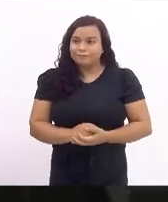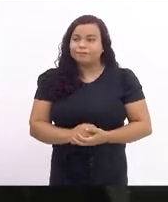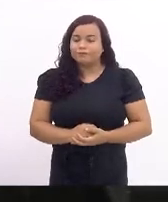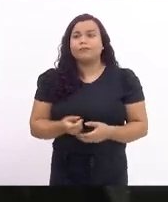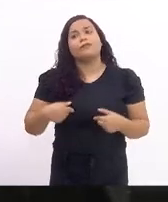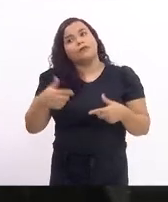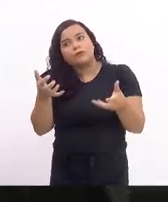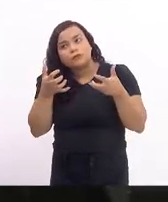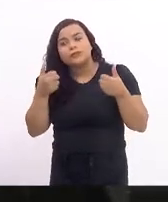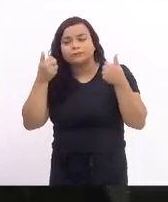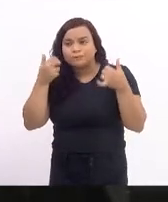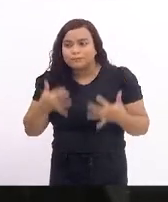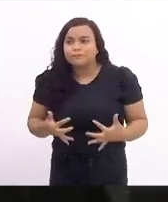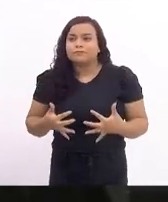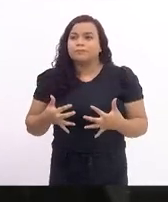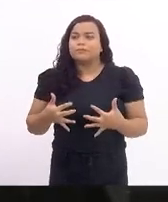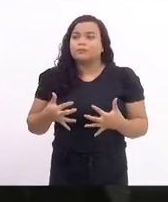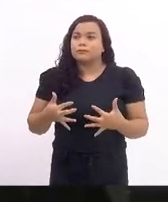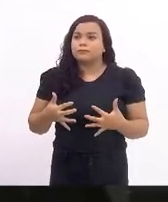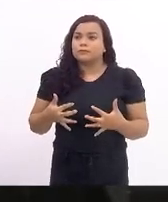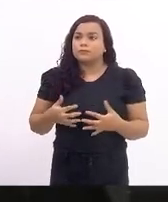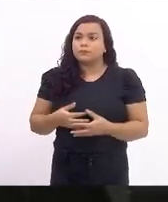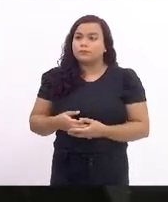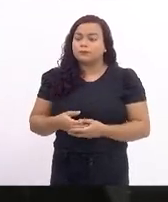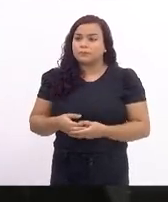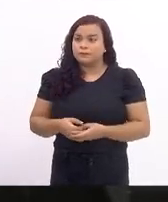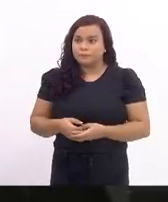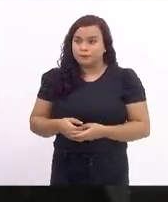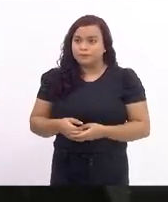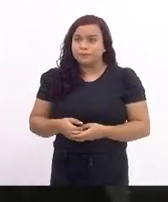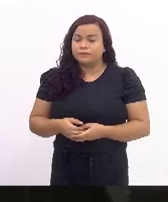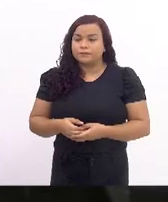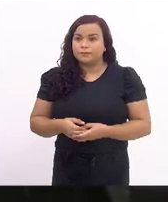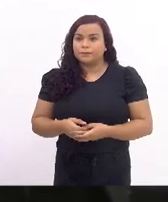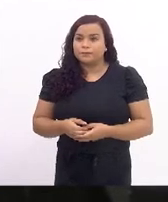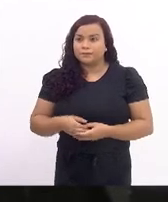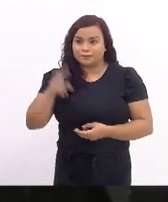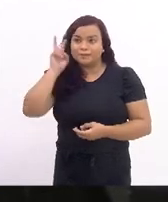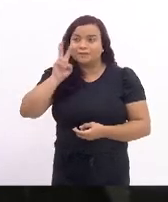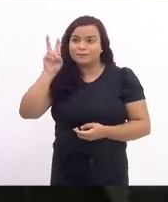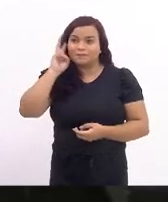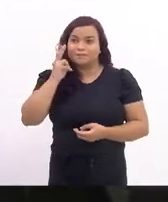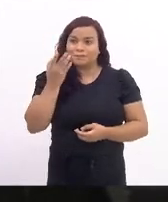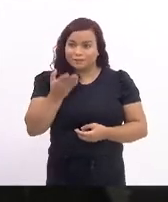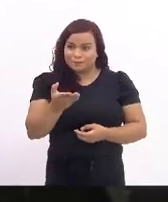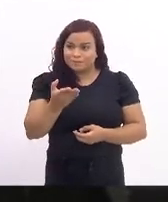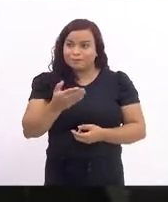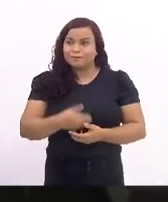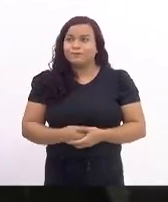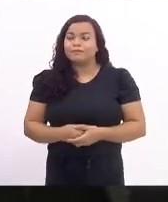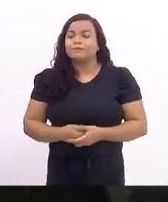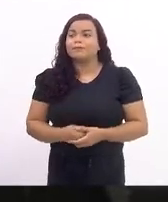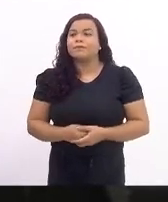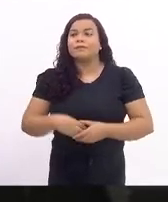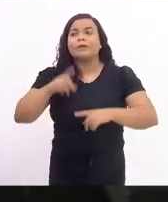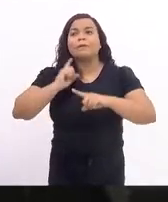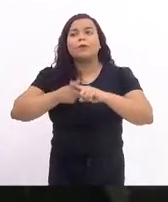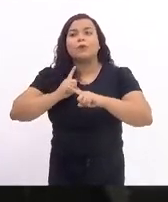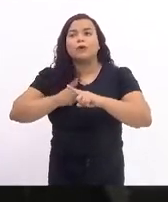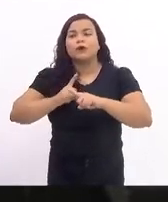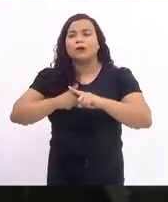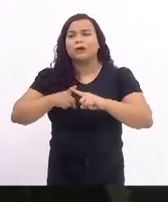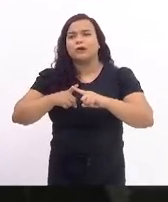aqui, senhora deputada, esse registro, porque julguei